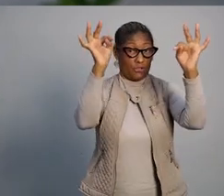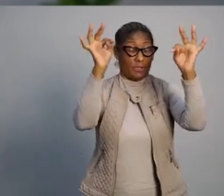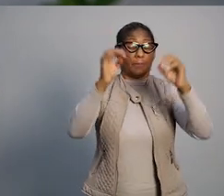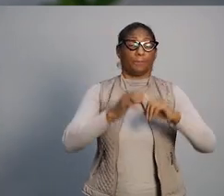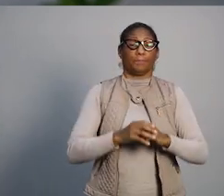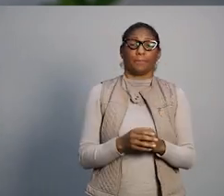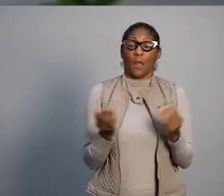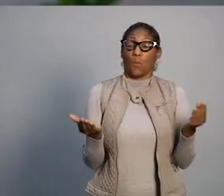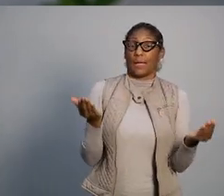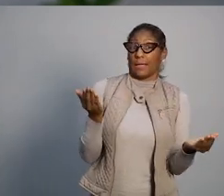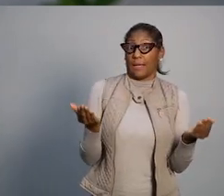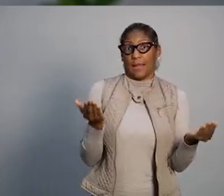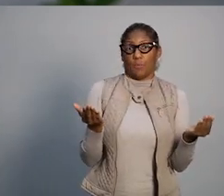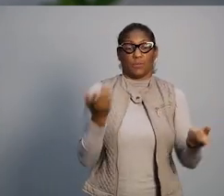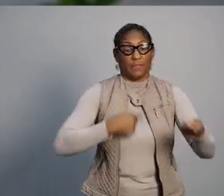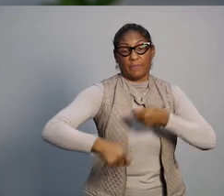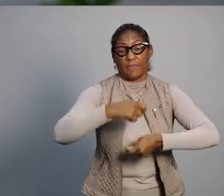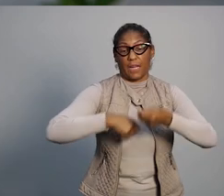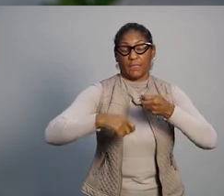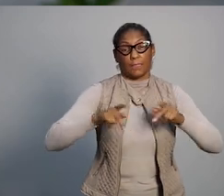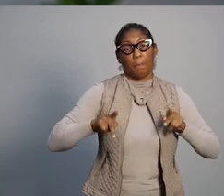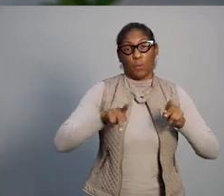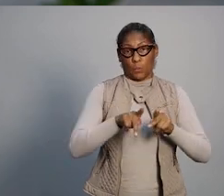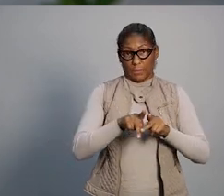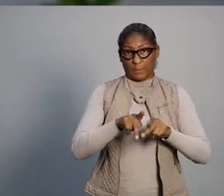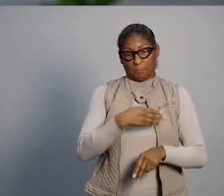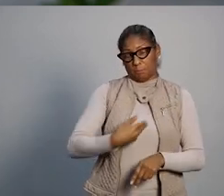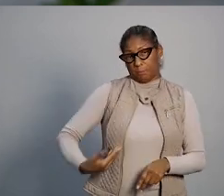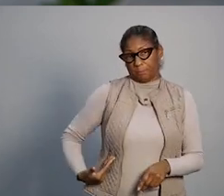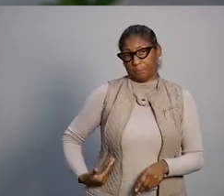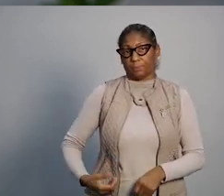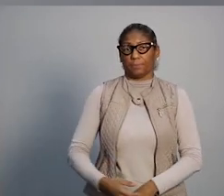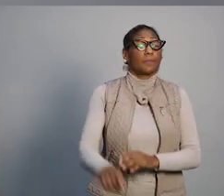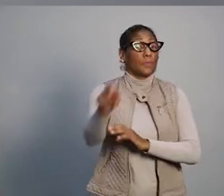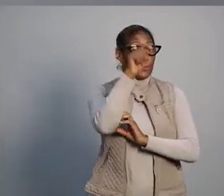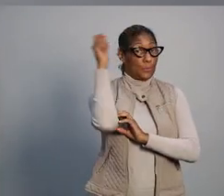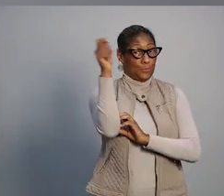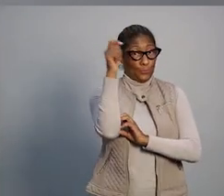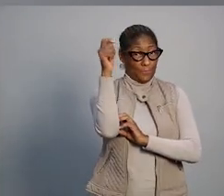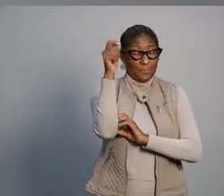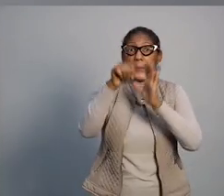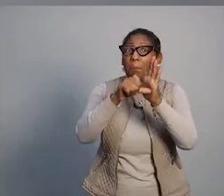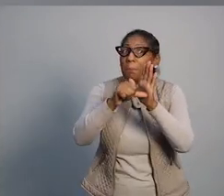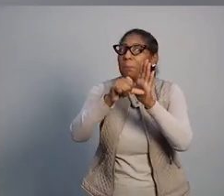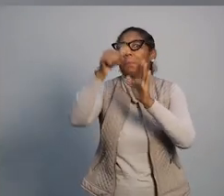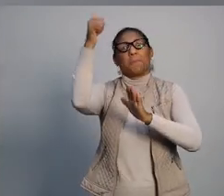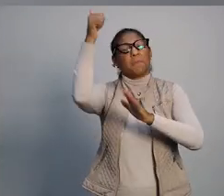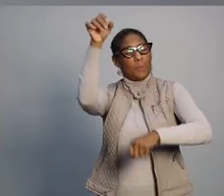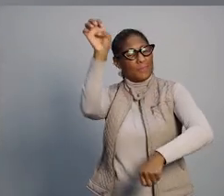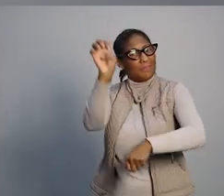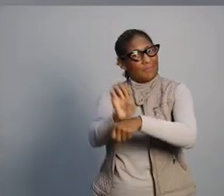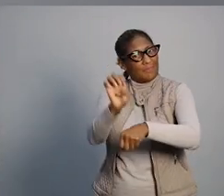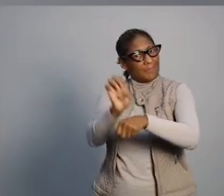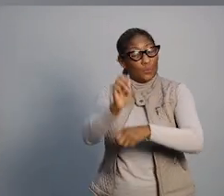científica e tecnológica e ao equilíbrio das finanças públicas. O Rio Grande do Sul vai ser o primeiro Estado do